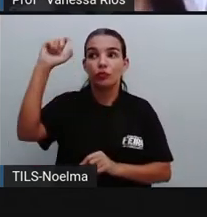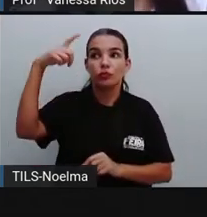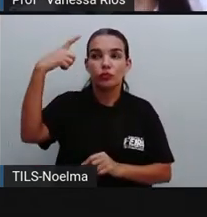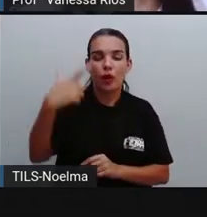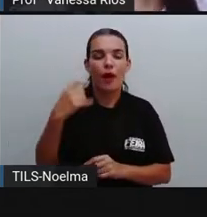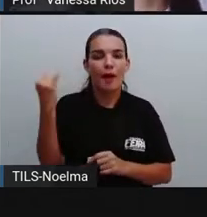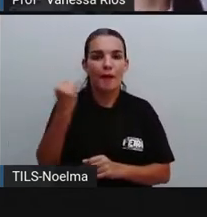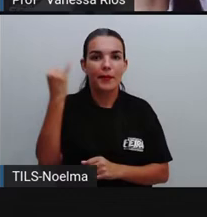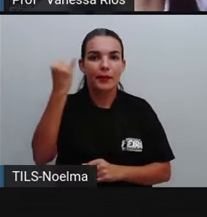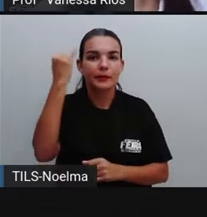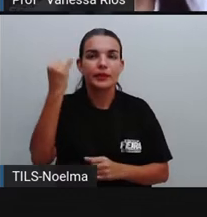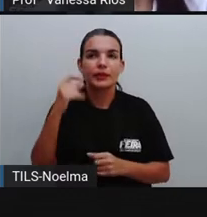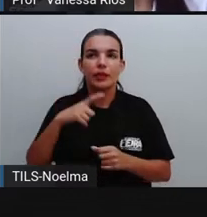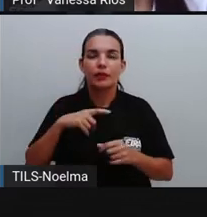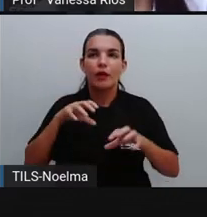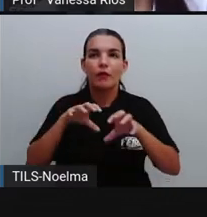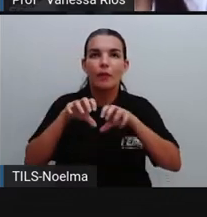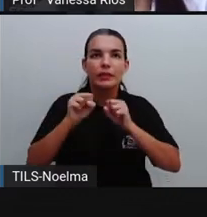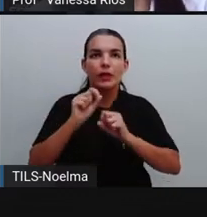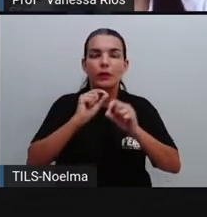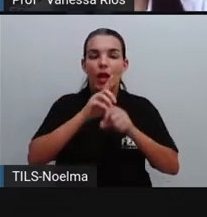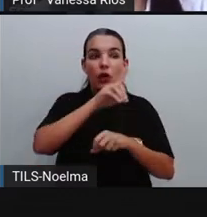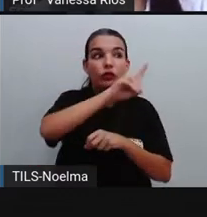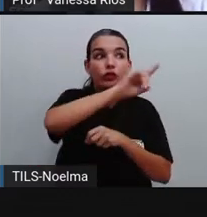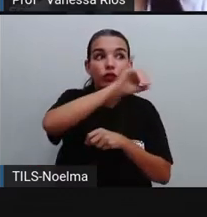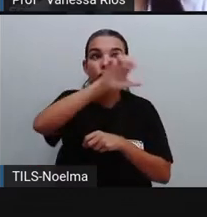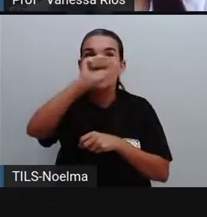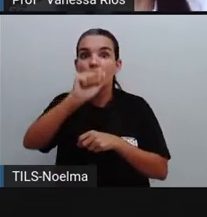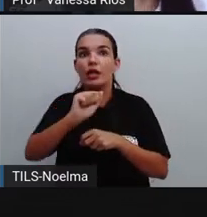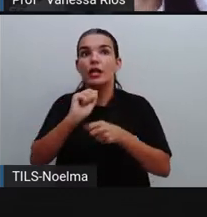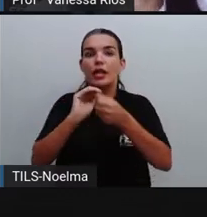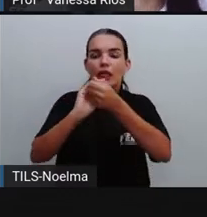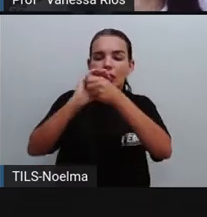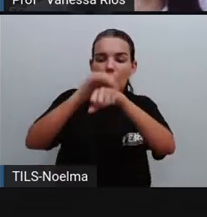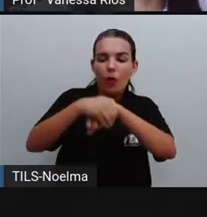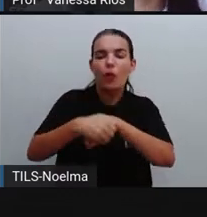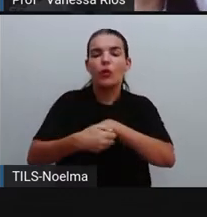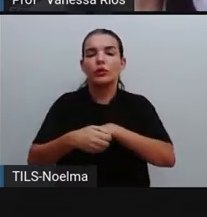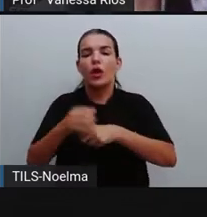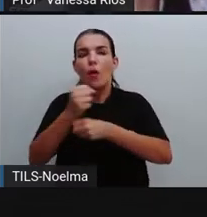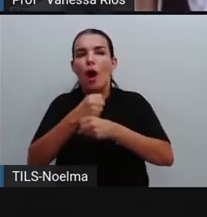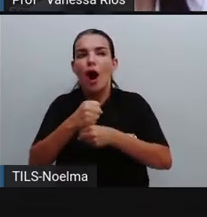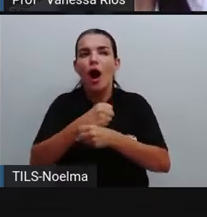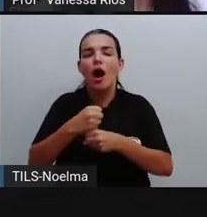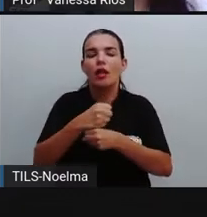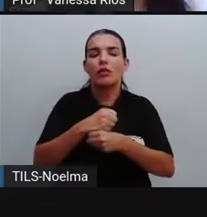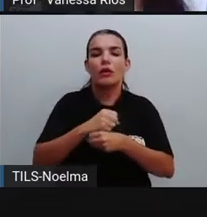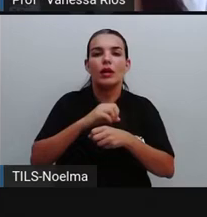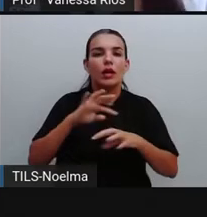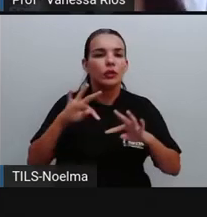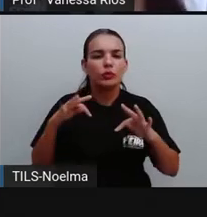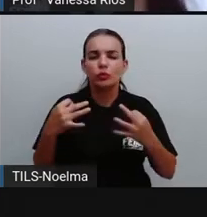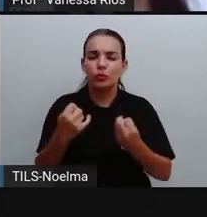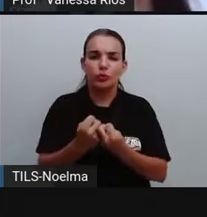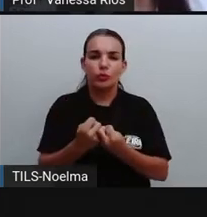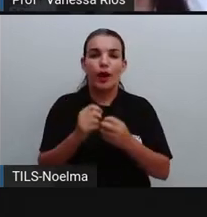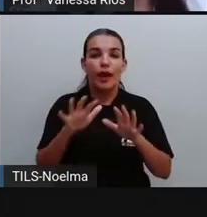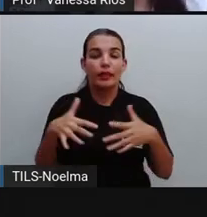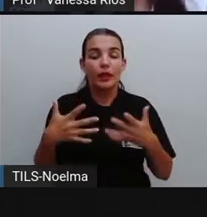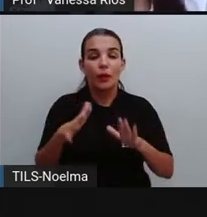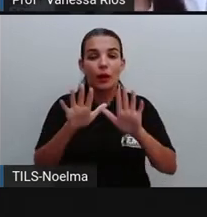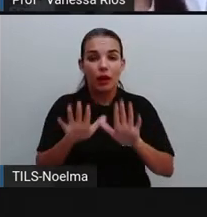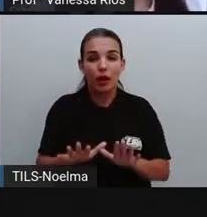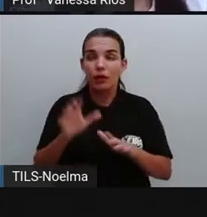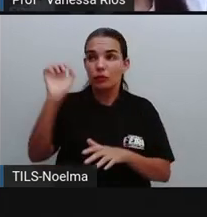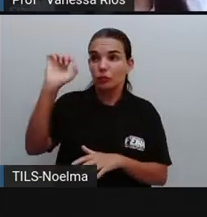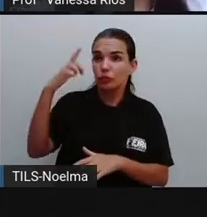dias, das noites, não é? Para a formação do ano, das estações do ano, enfim, o sol tem